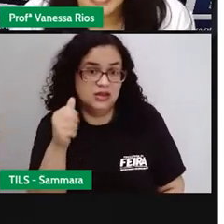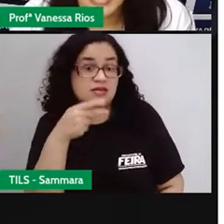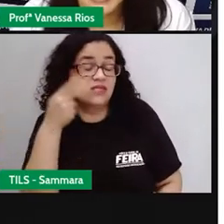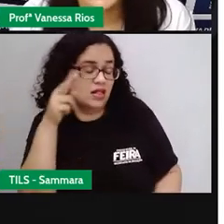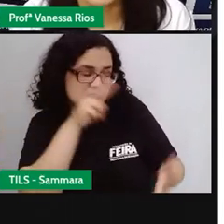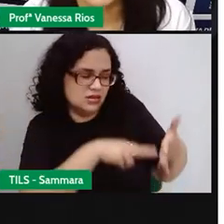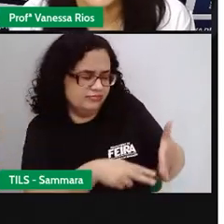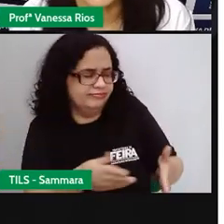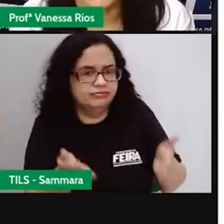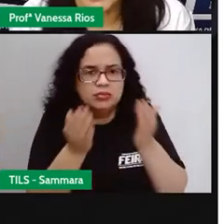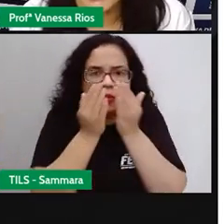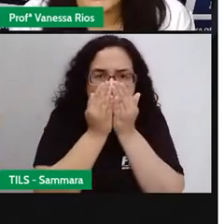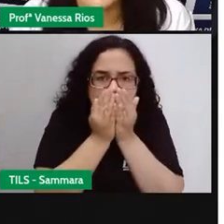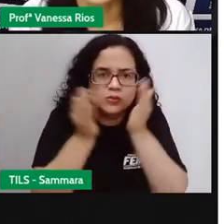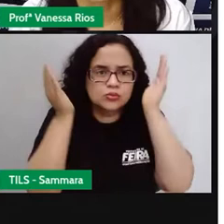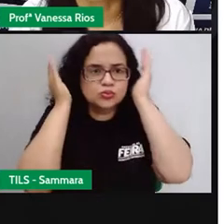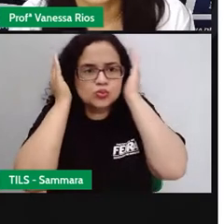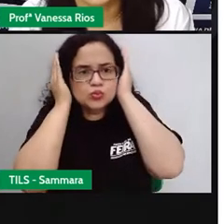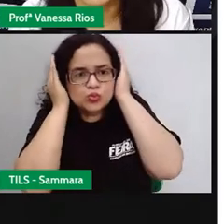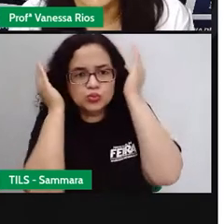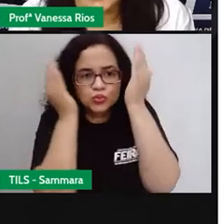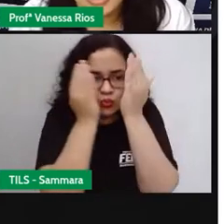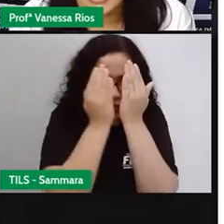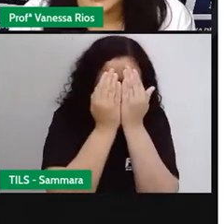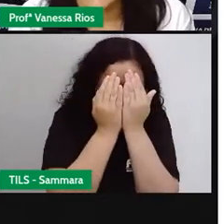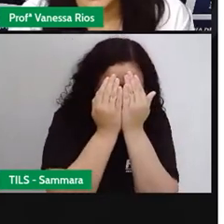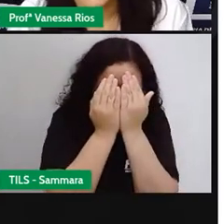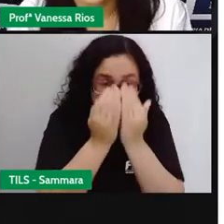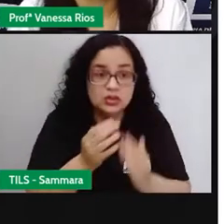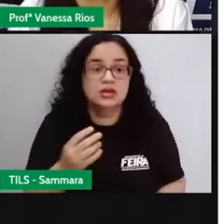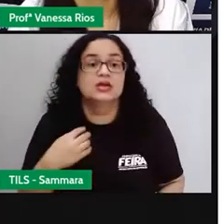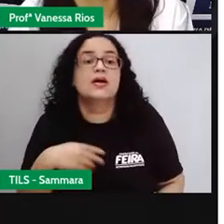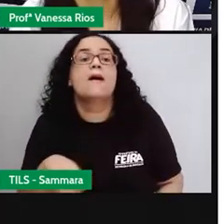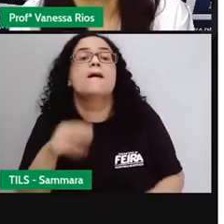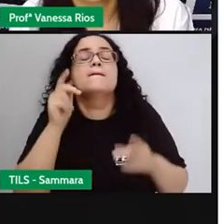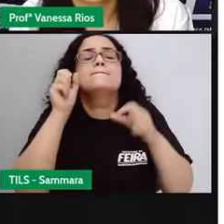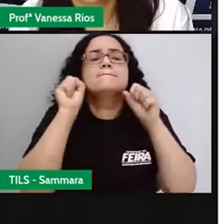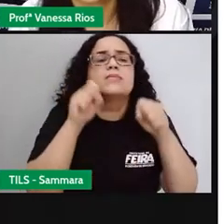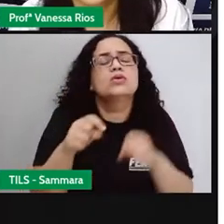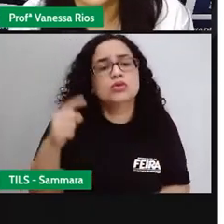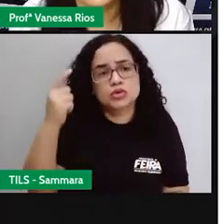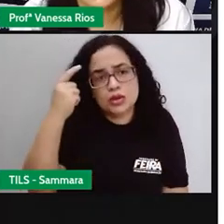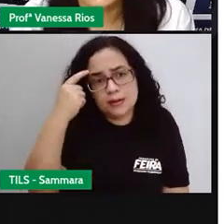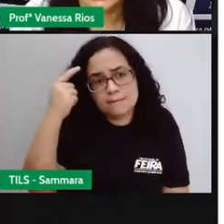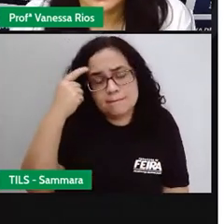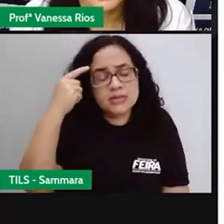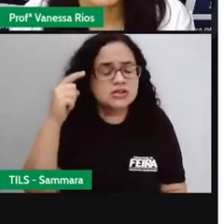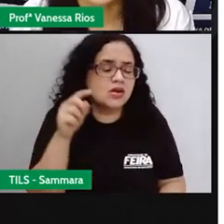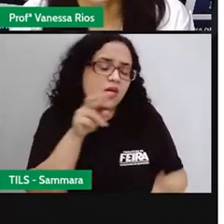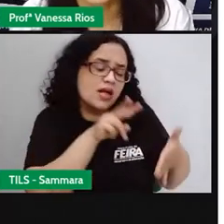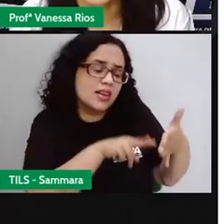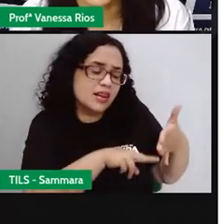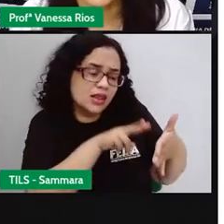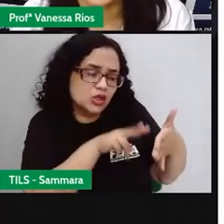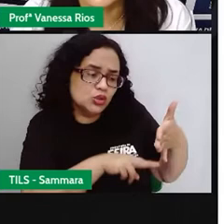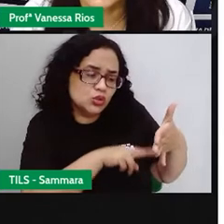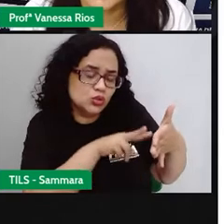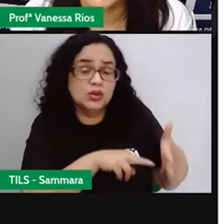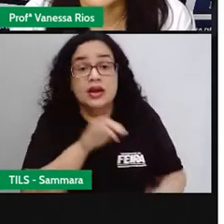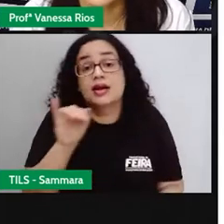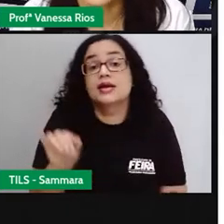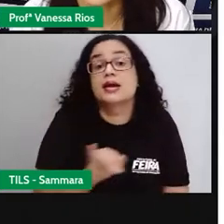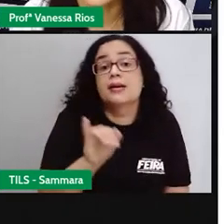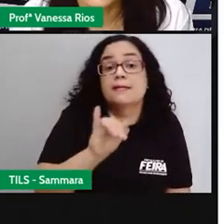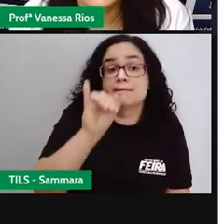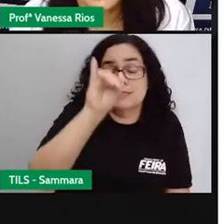fala, mal ouve e mal vê. O que a gente pode pensar relacionado à leitura, à importância da leitura,